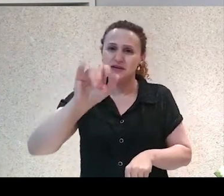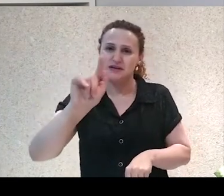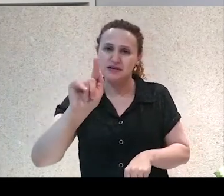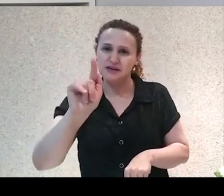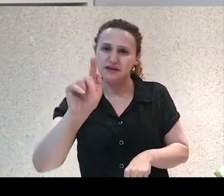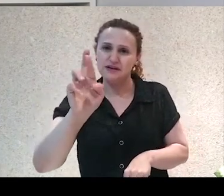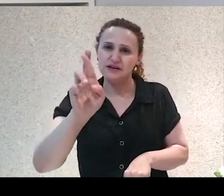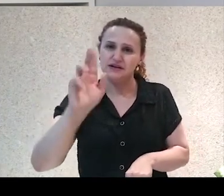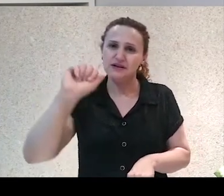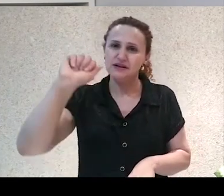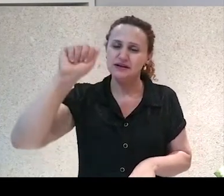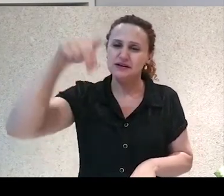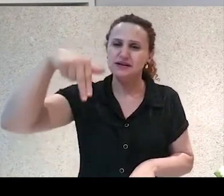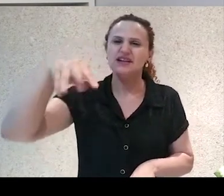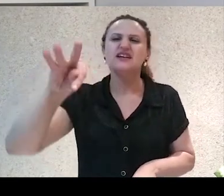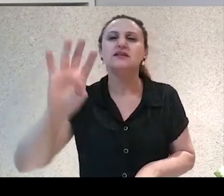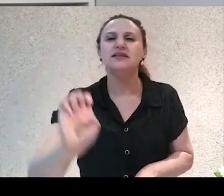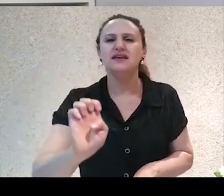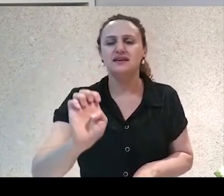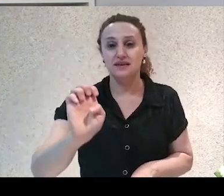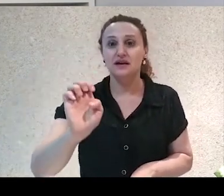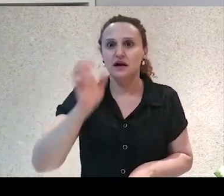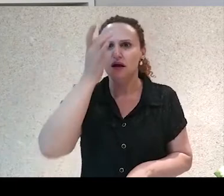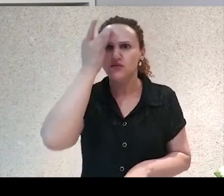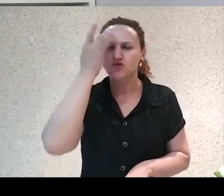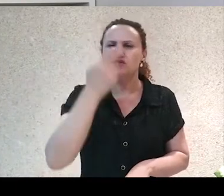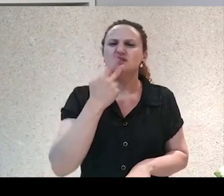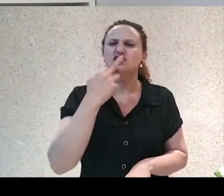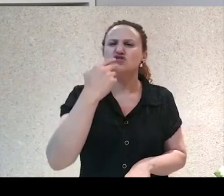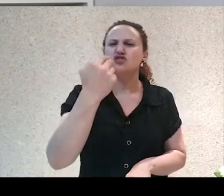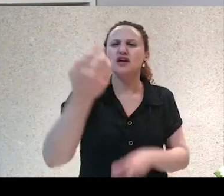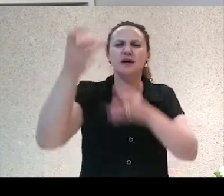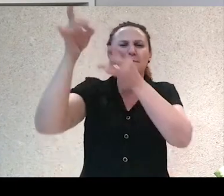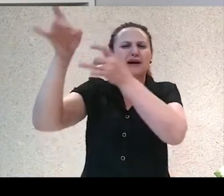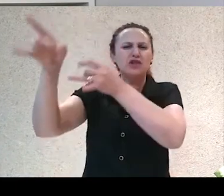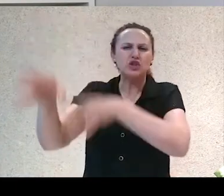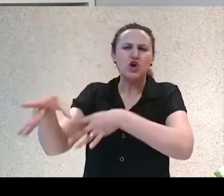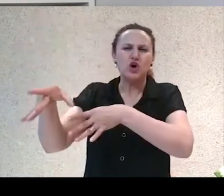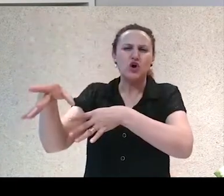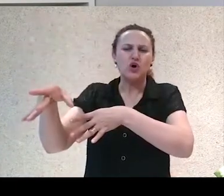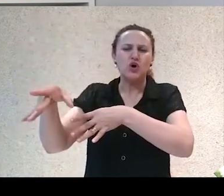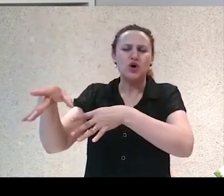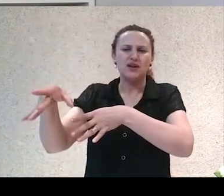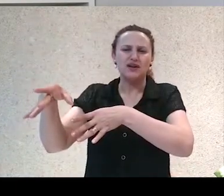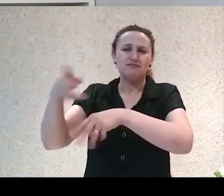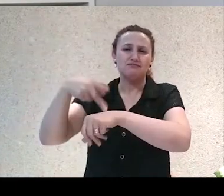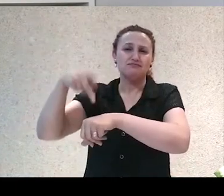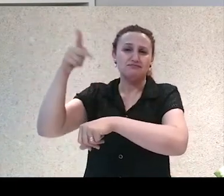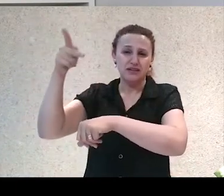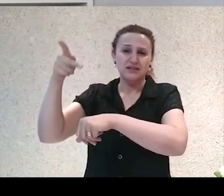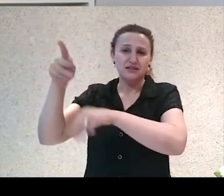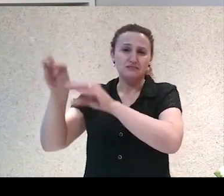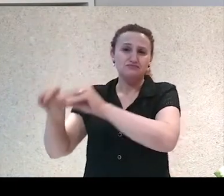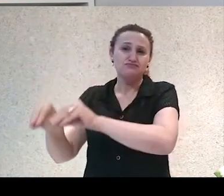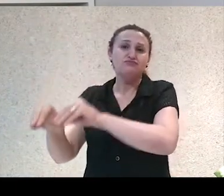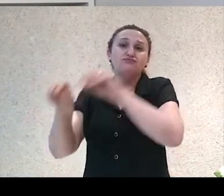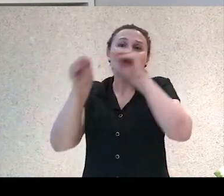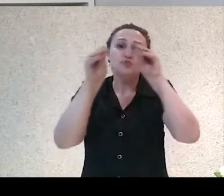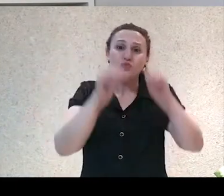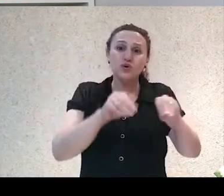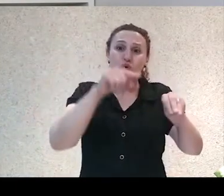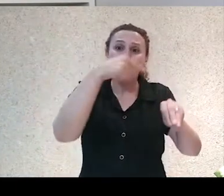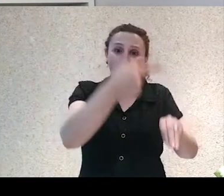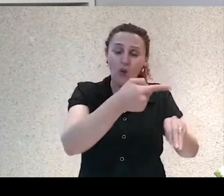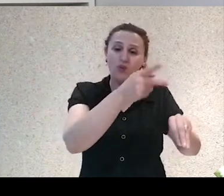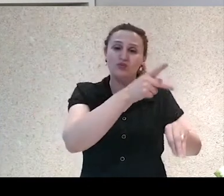essa disparidade, né? Entre você estar no seu país, numa situação precária, e você buscar uma